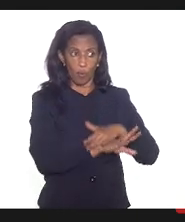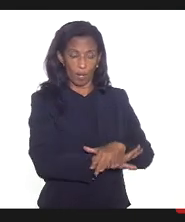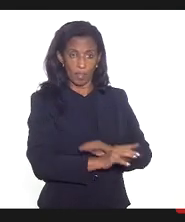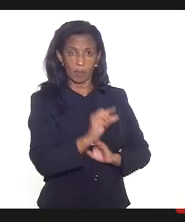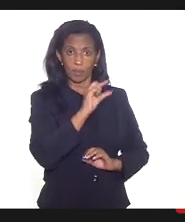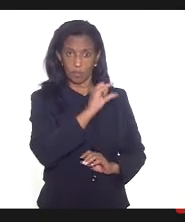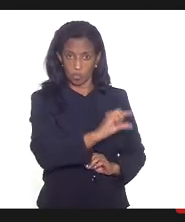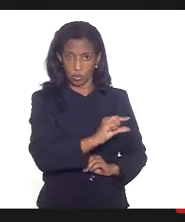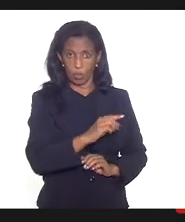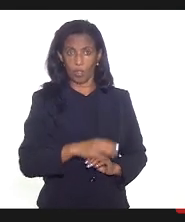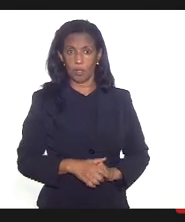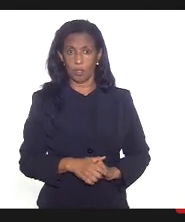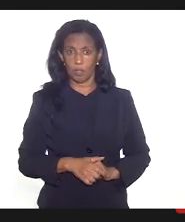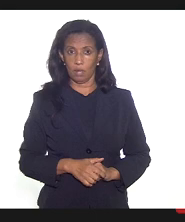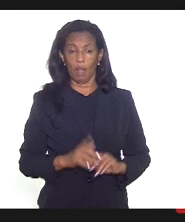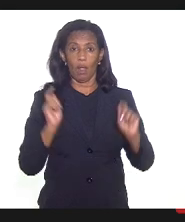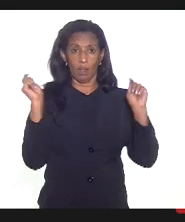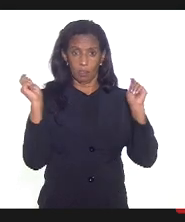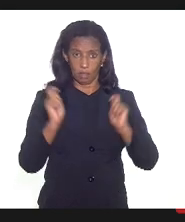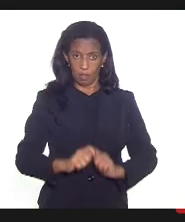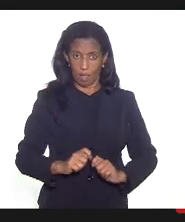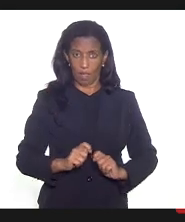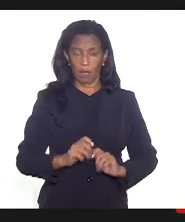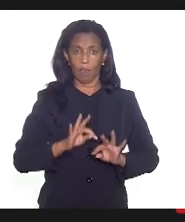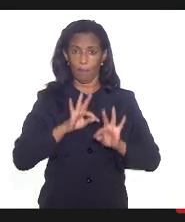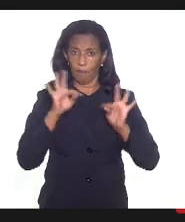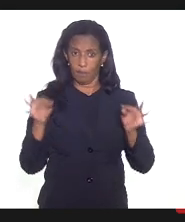essas doses se elas são suficientes